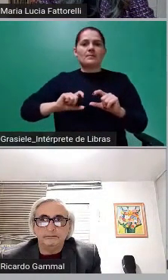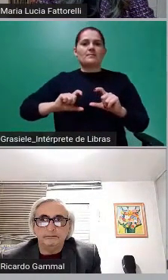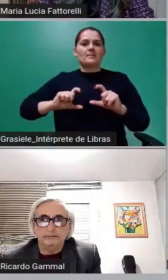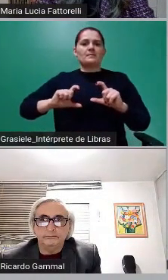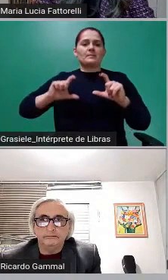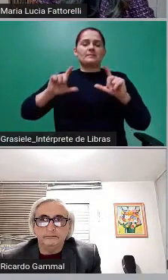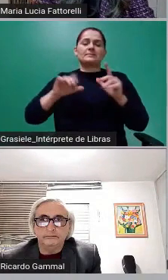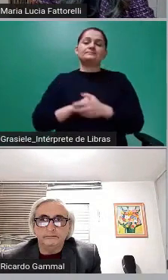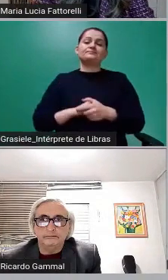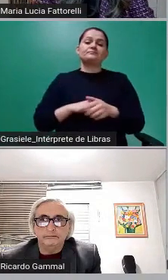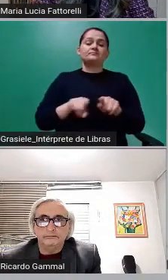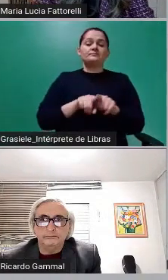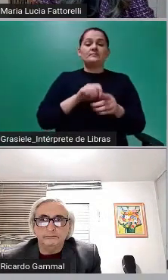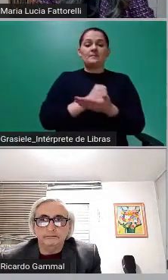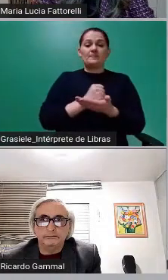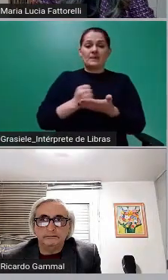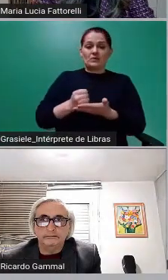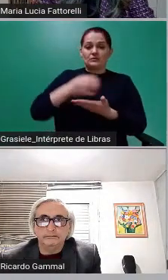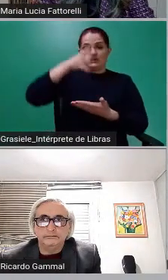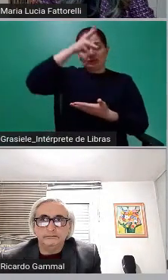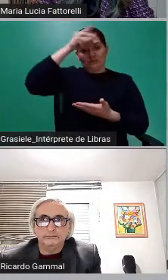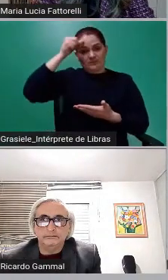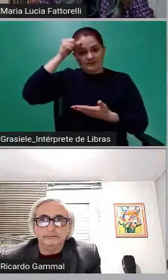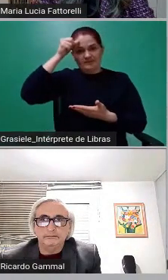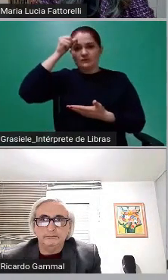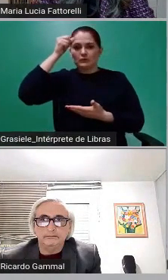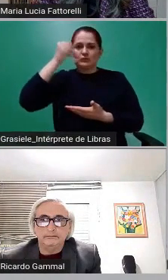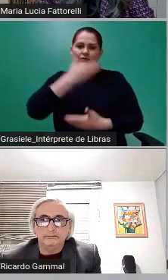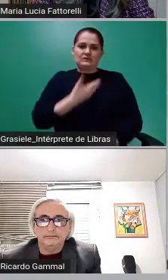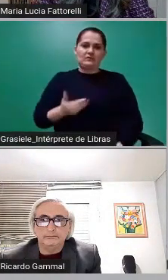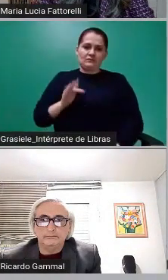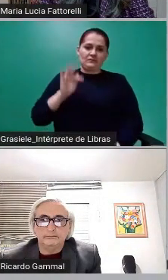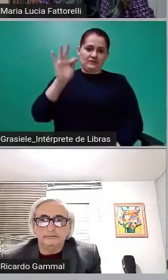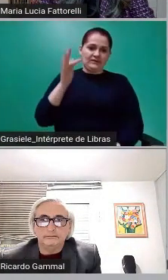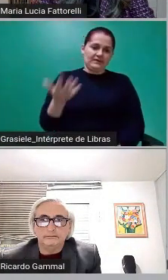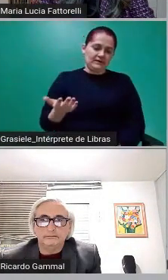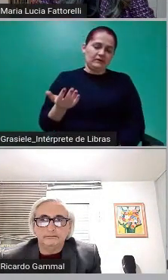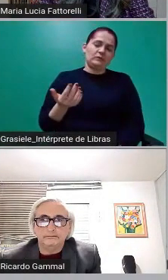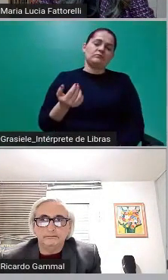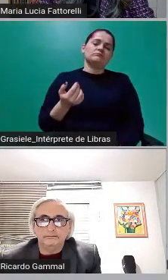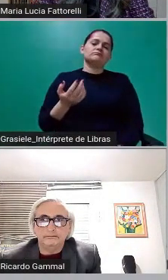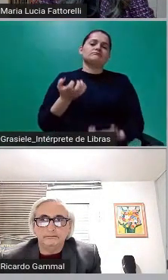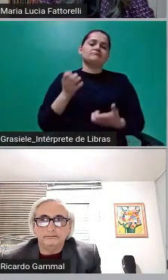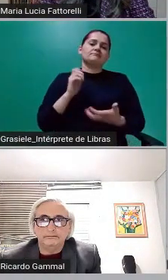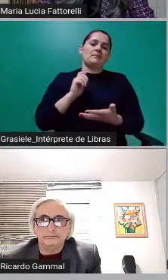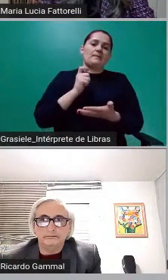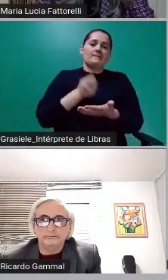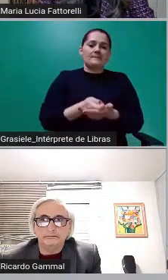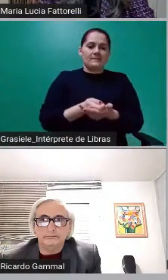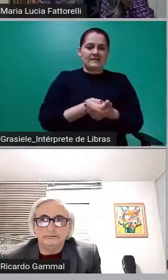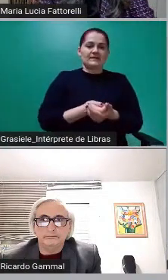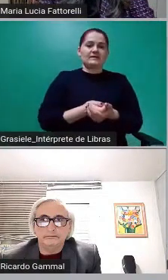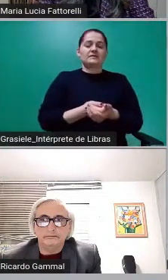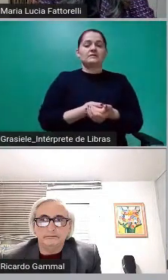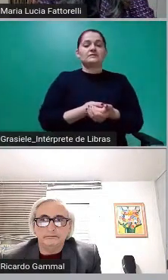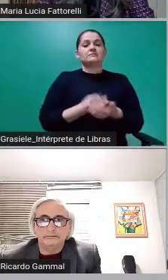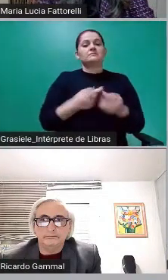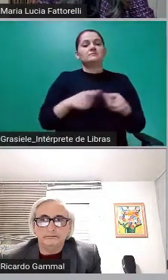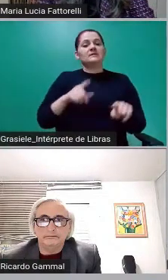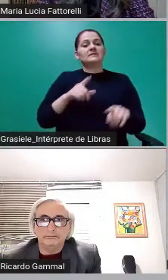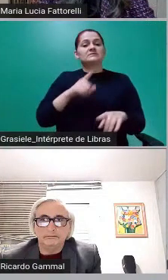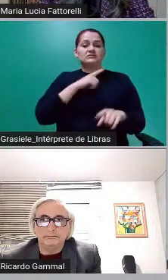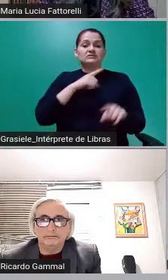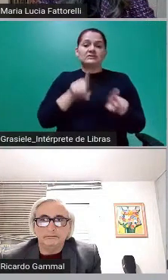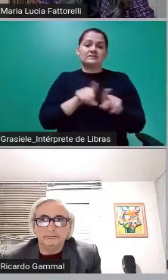também, além de exigir o pagamento dessa dívida que jamais devíamos estar pagando, ainda exigiu